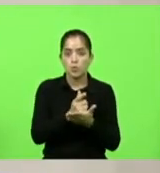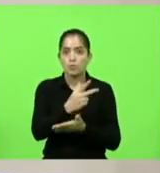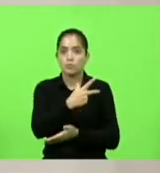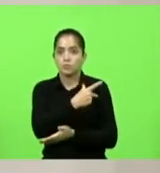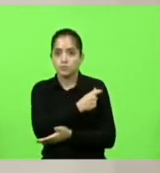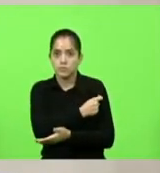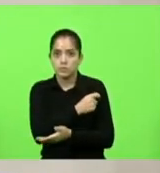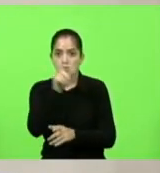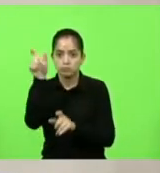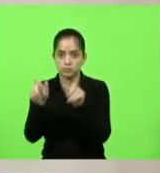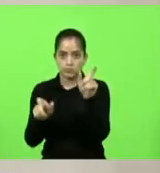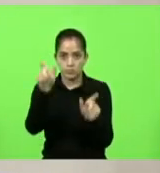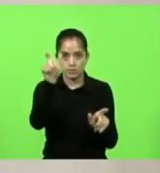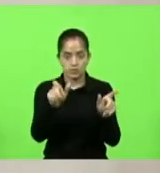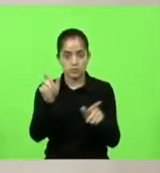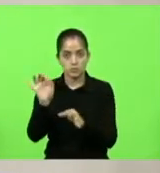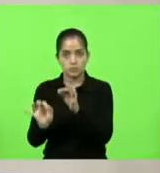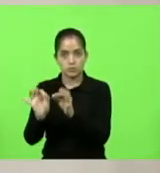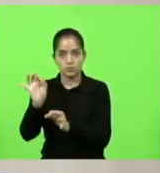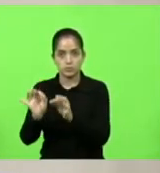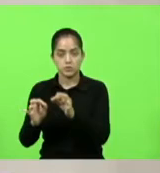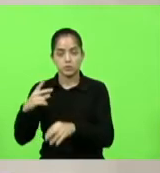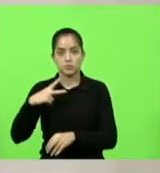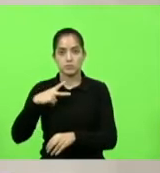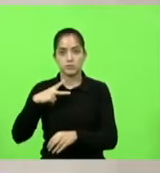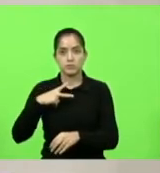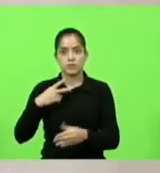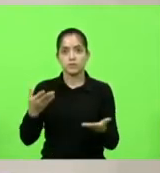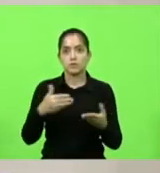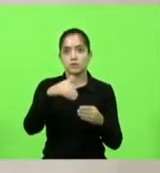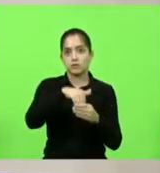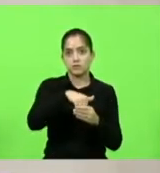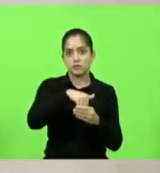jurídicas de direito privado. Em votação?